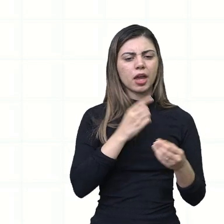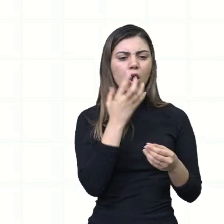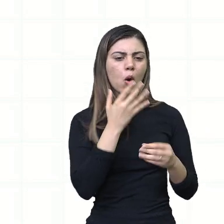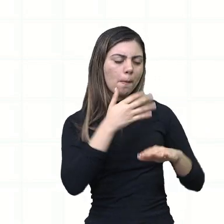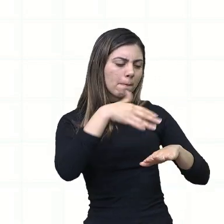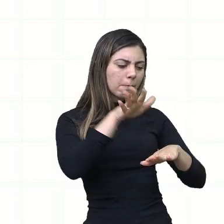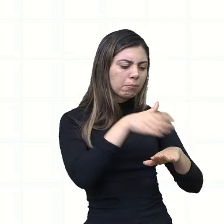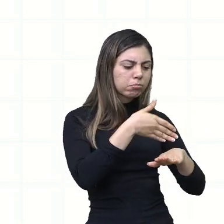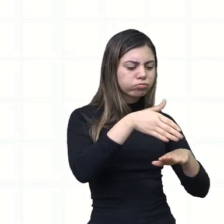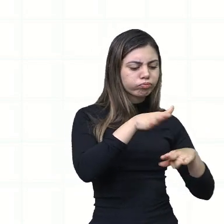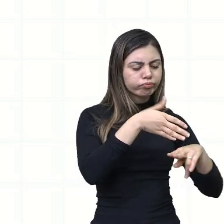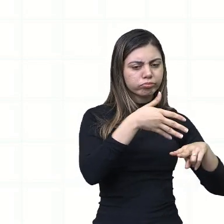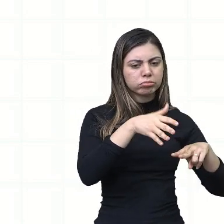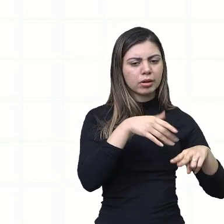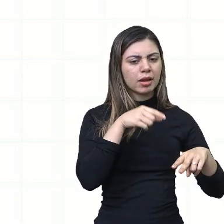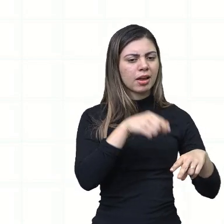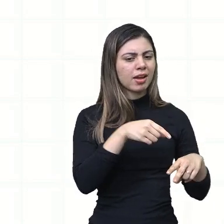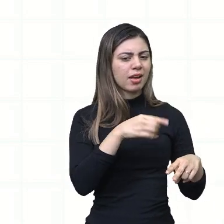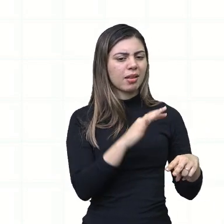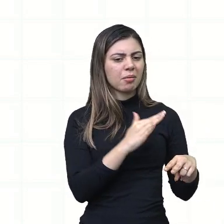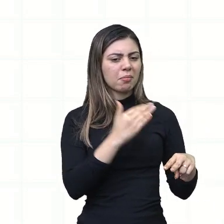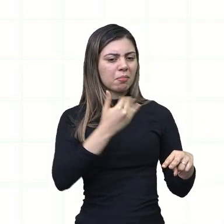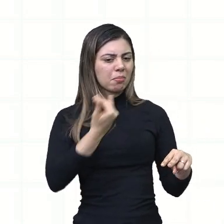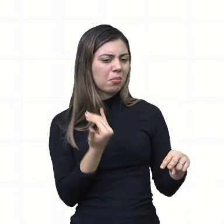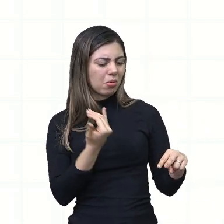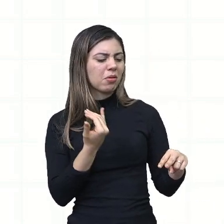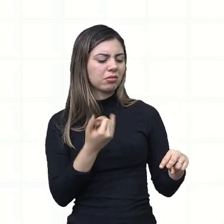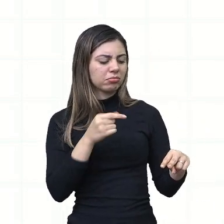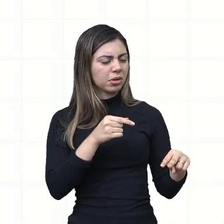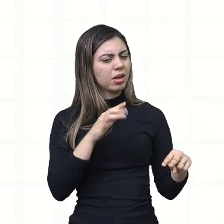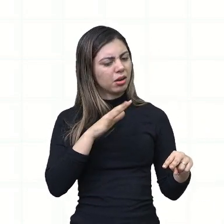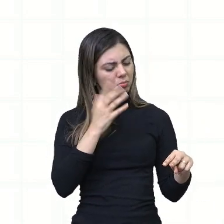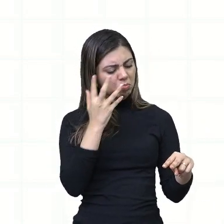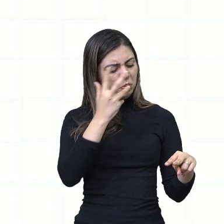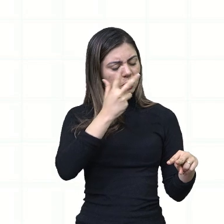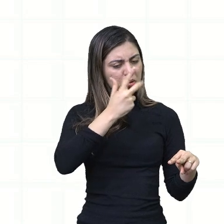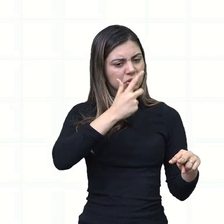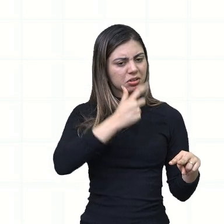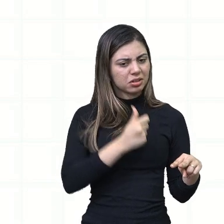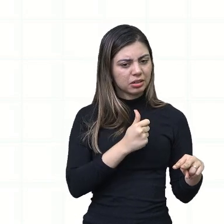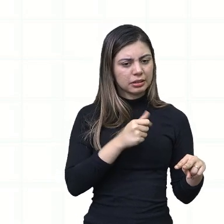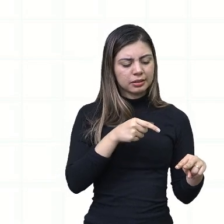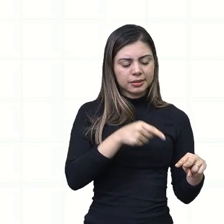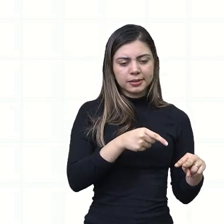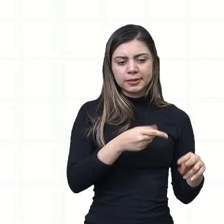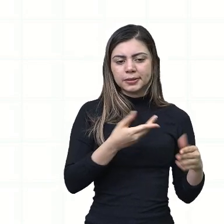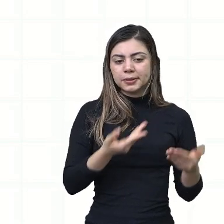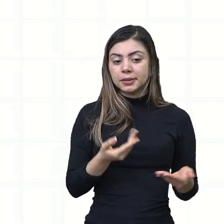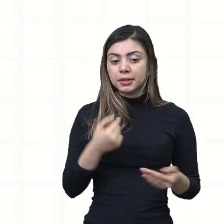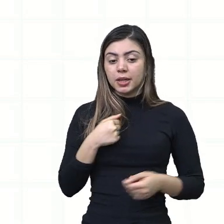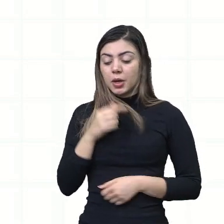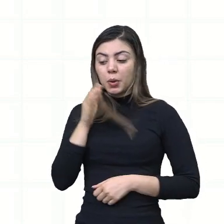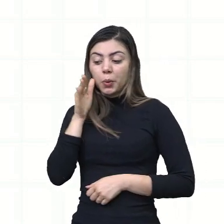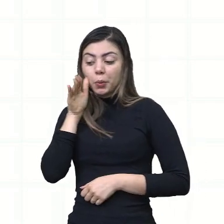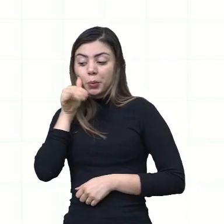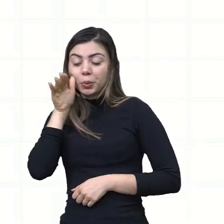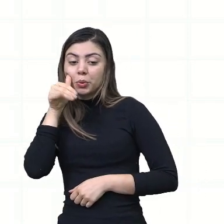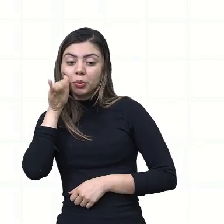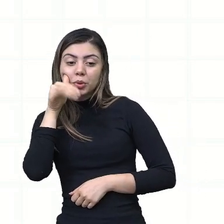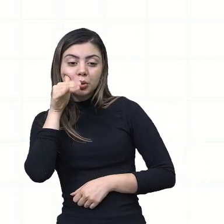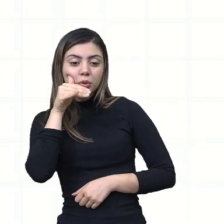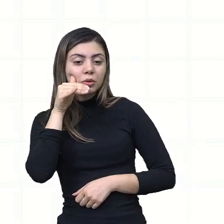morte lhe emprestava sua grave beleza. Com fria curiosidade